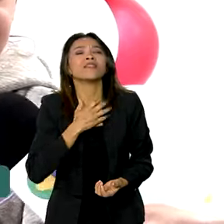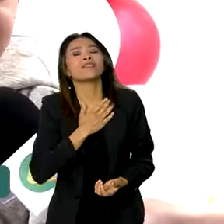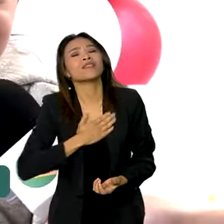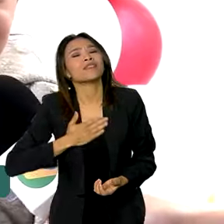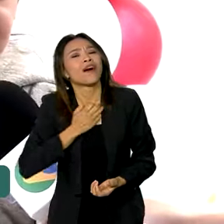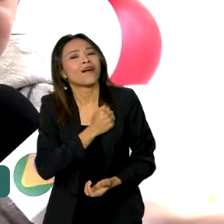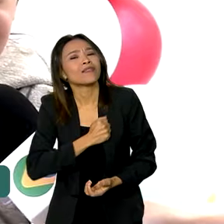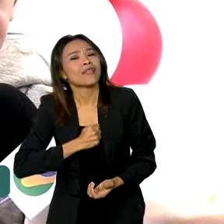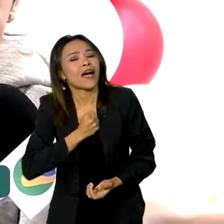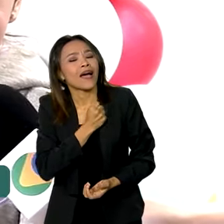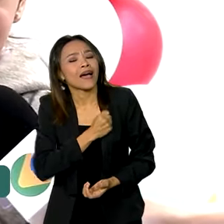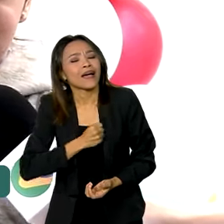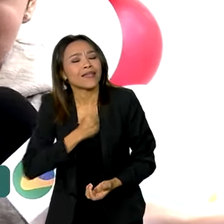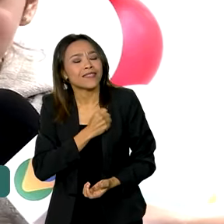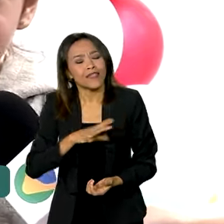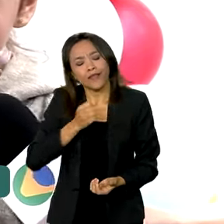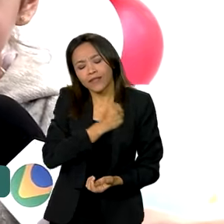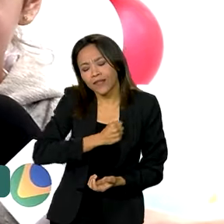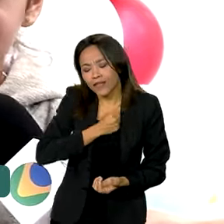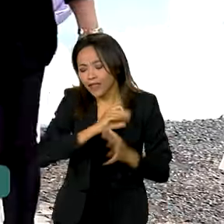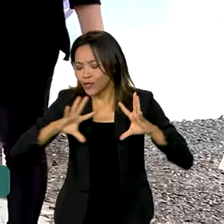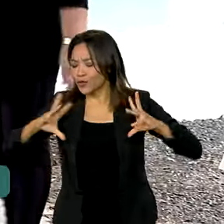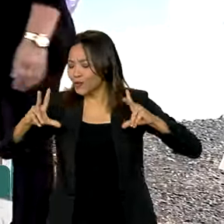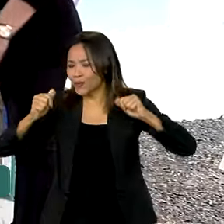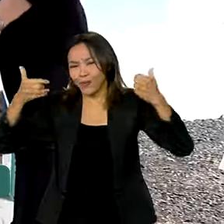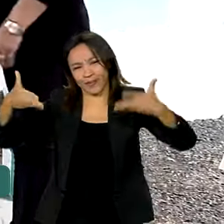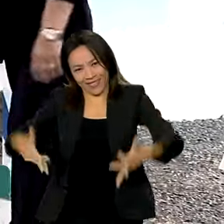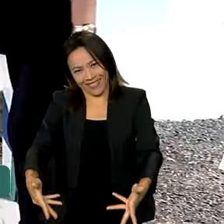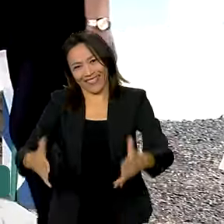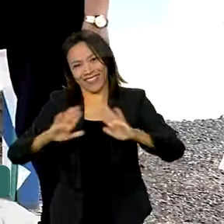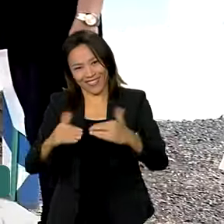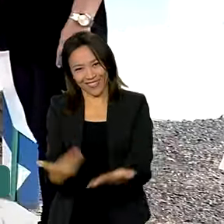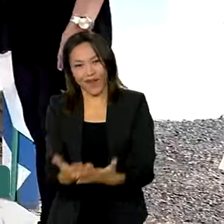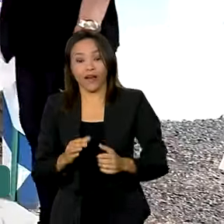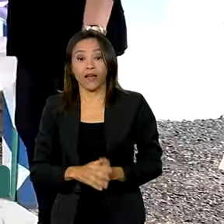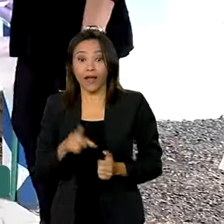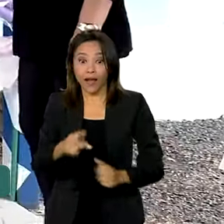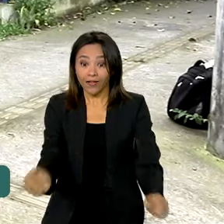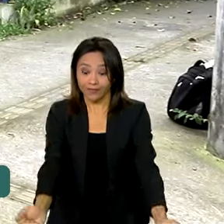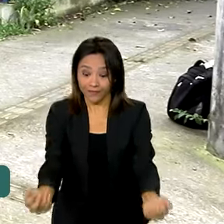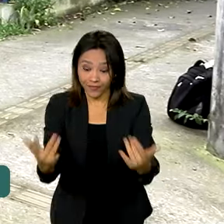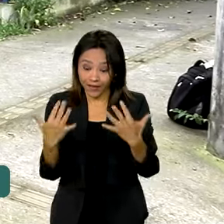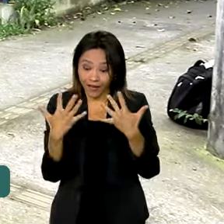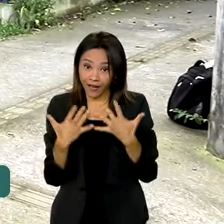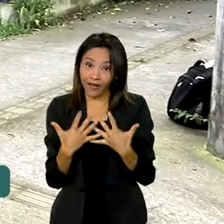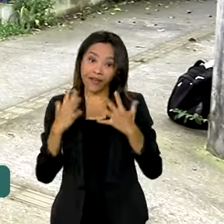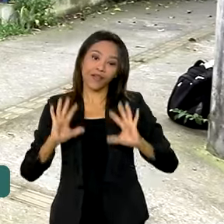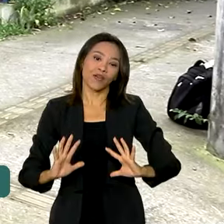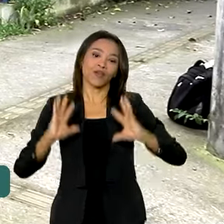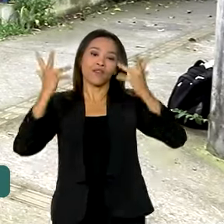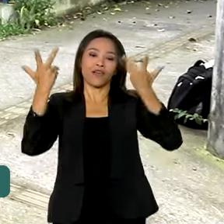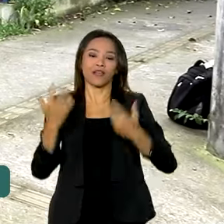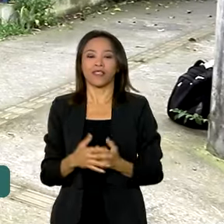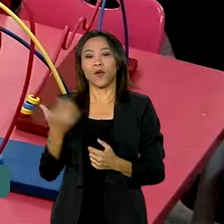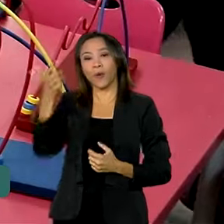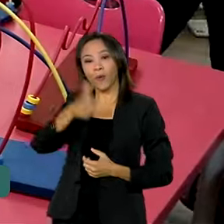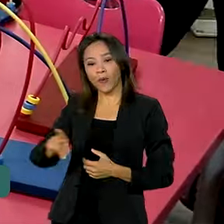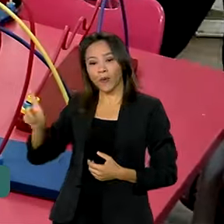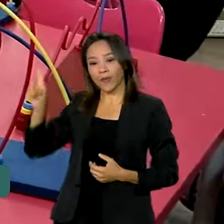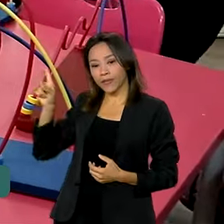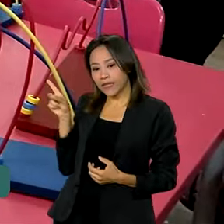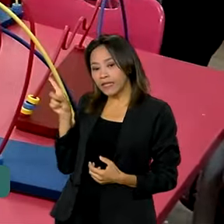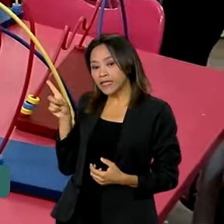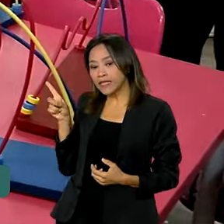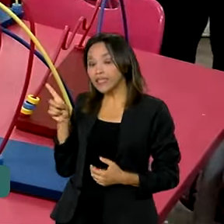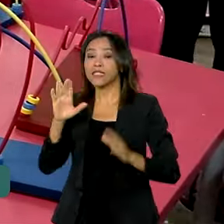Eu senti saudade de tudo aqui. As crianças foram recebidas com festa na EMEI Beija-Flora, em Canoas, uma